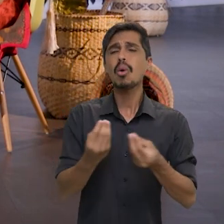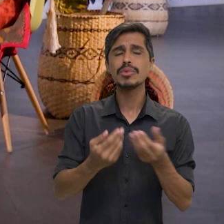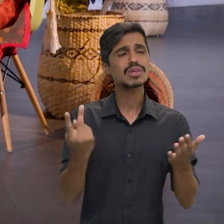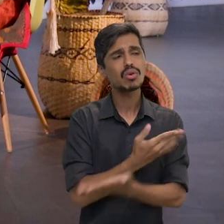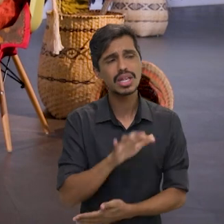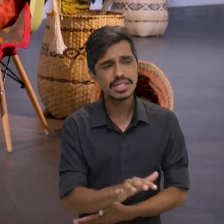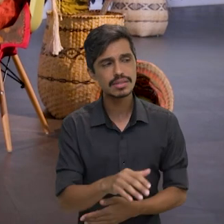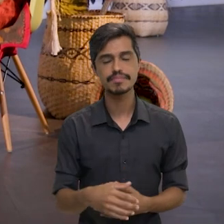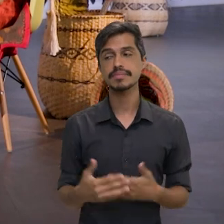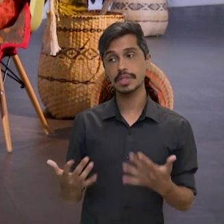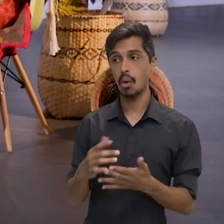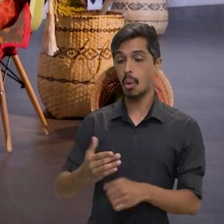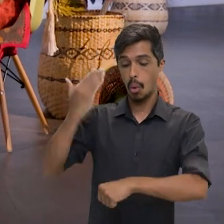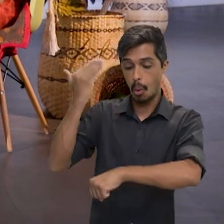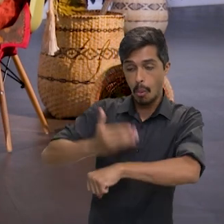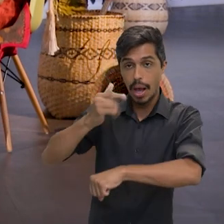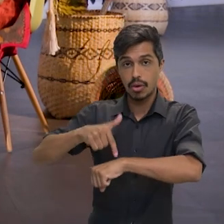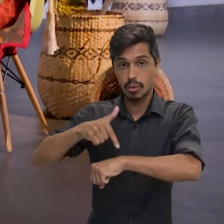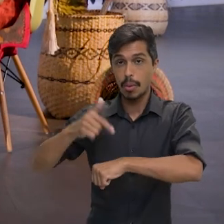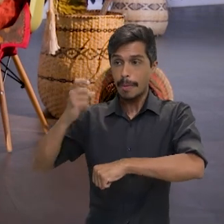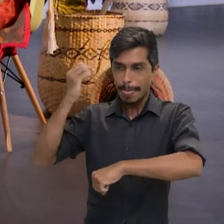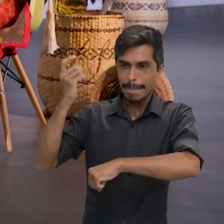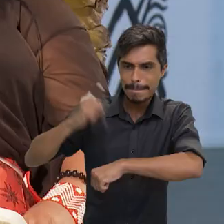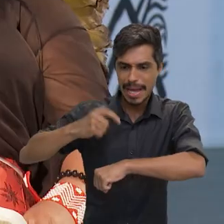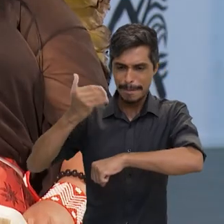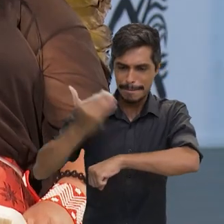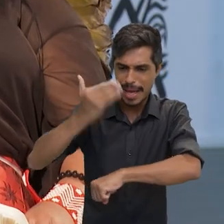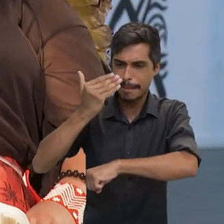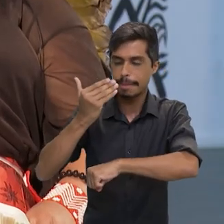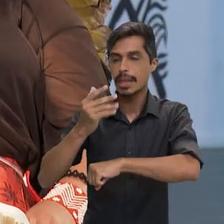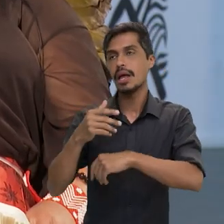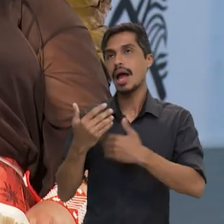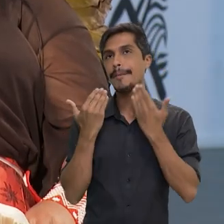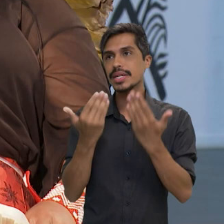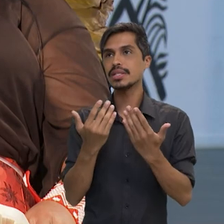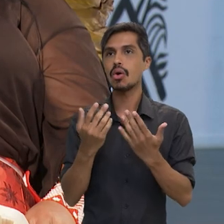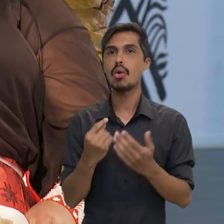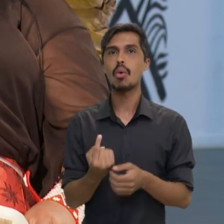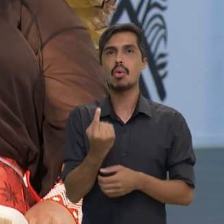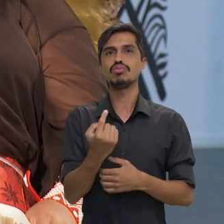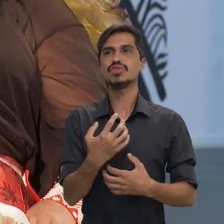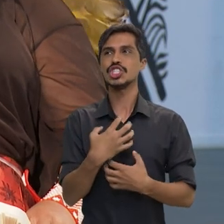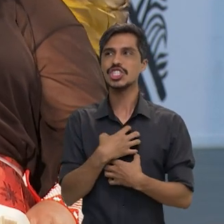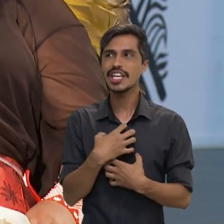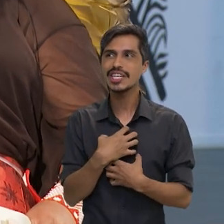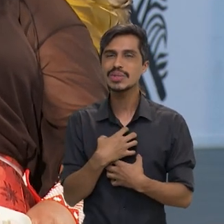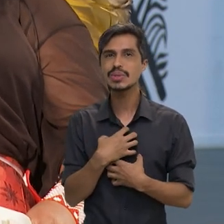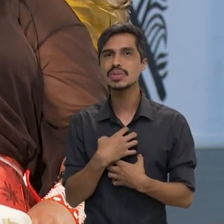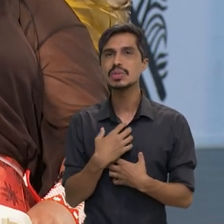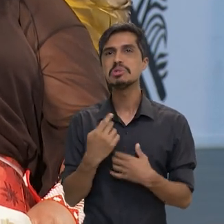Então, o marco temporal é apresentado como uma das medidas